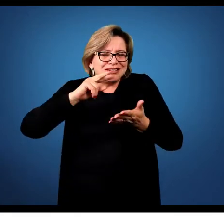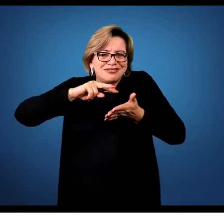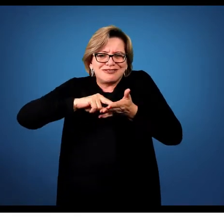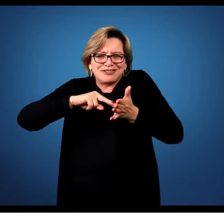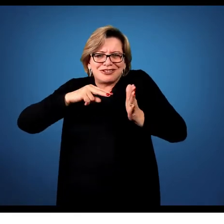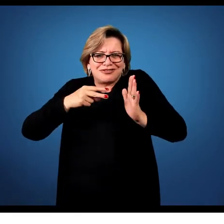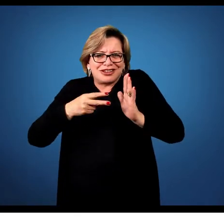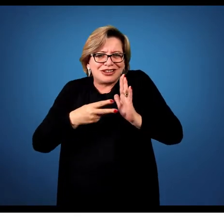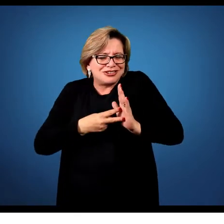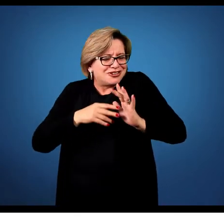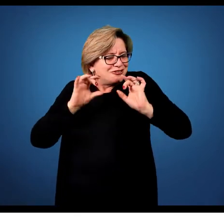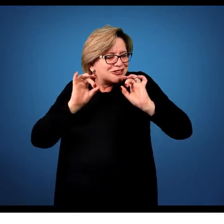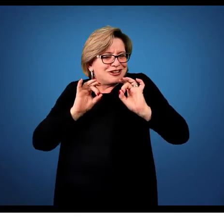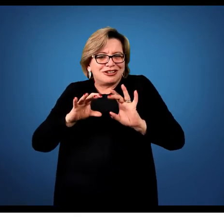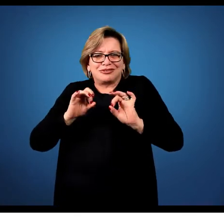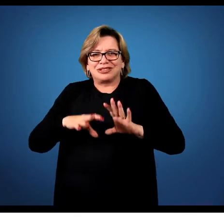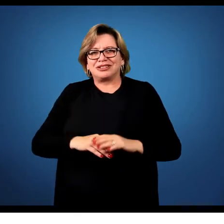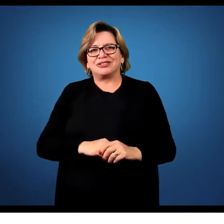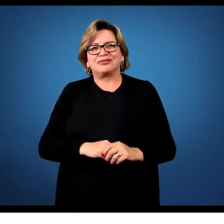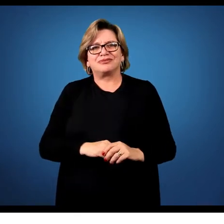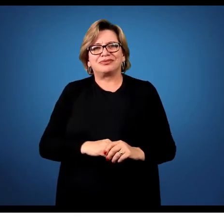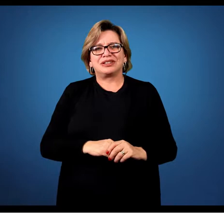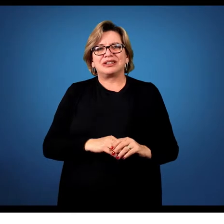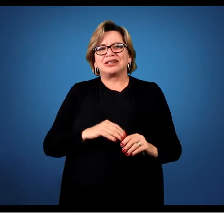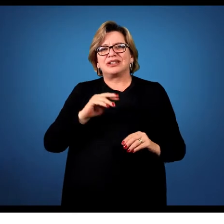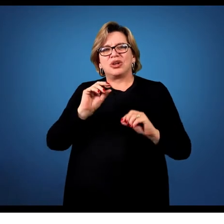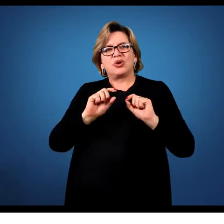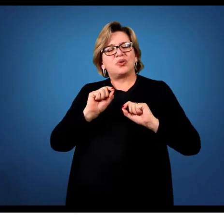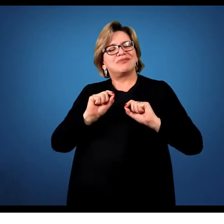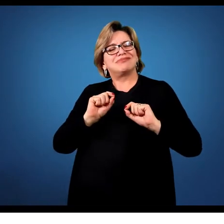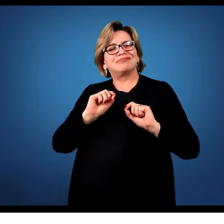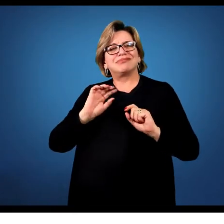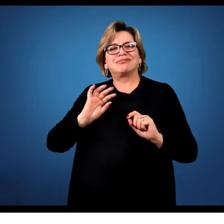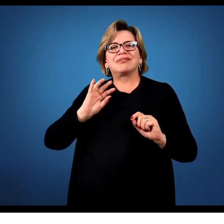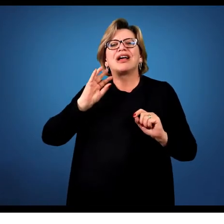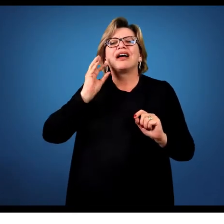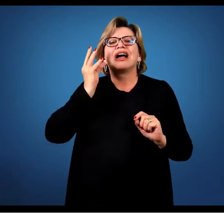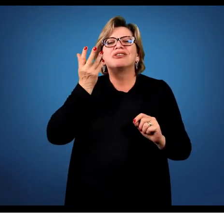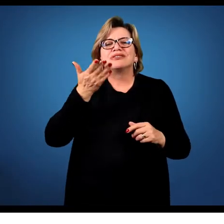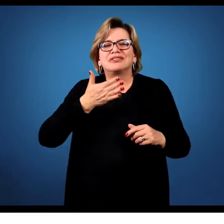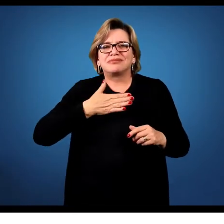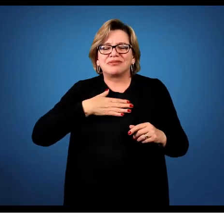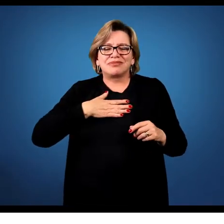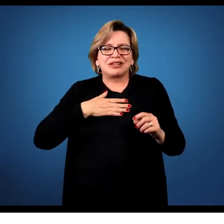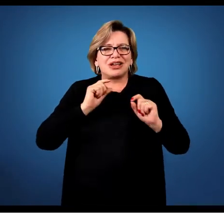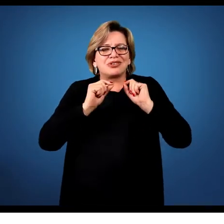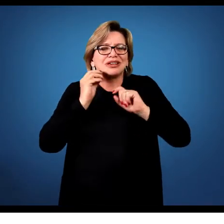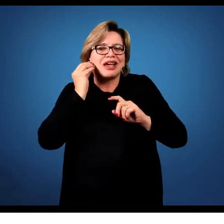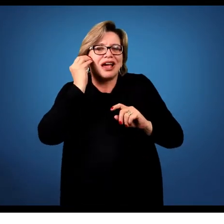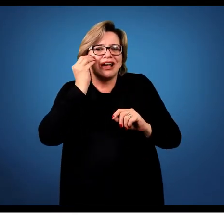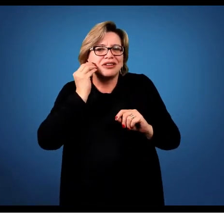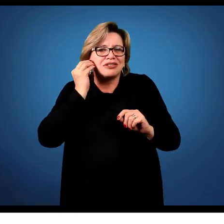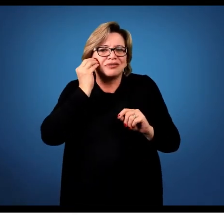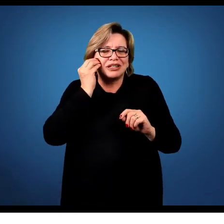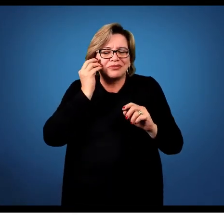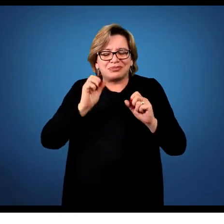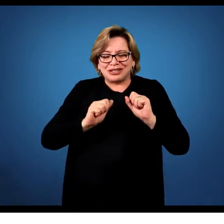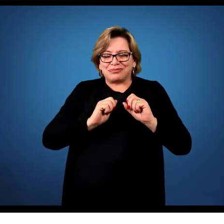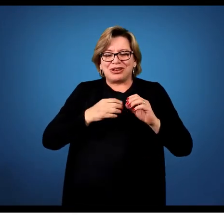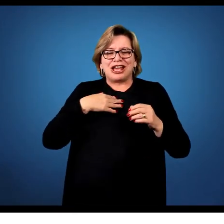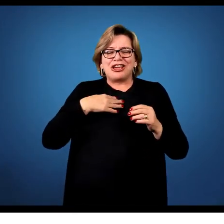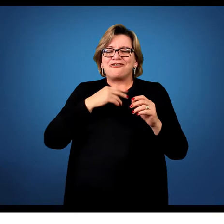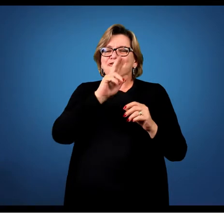áurea. O que a áurea desse acontecimento trouxe para mim? Desse o almoço. Por que ele se